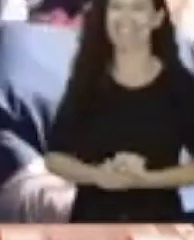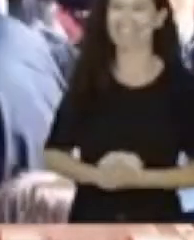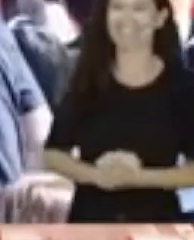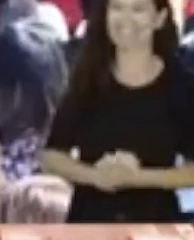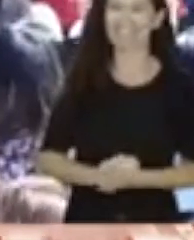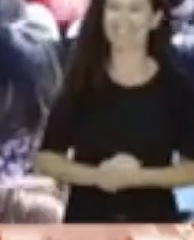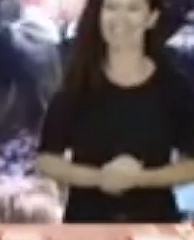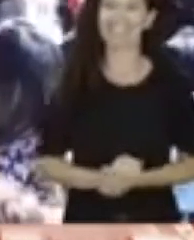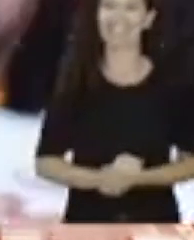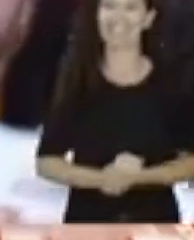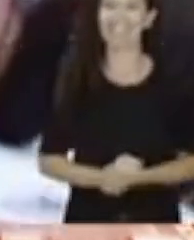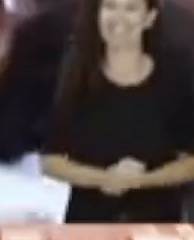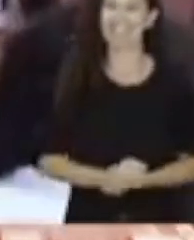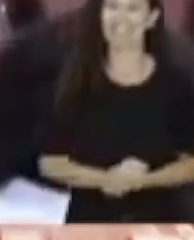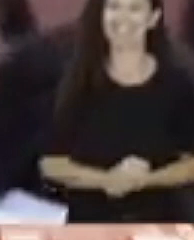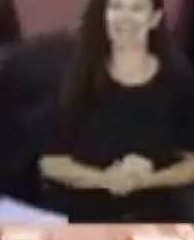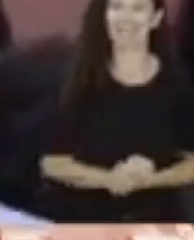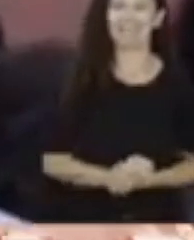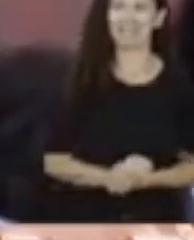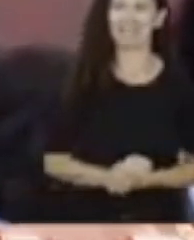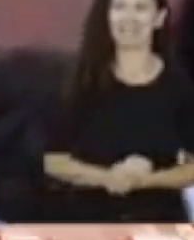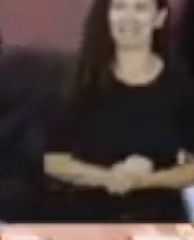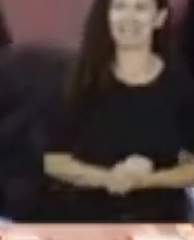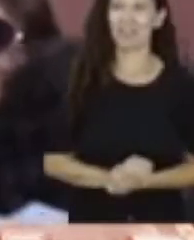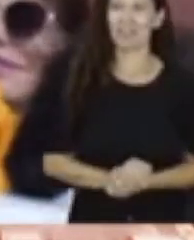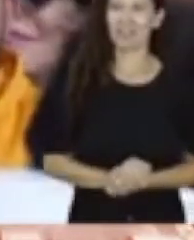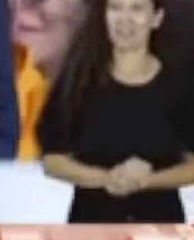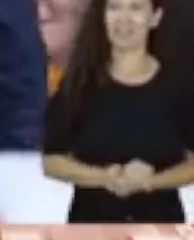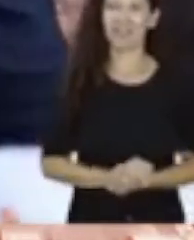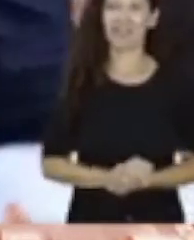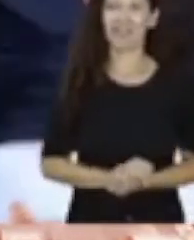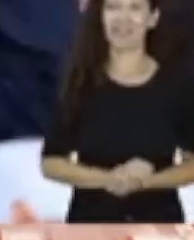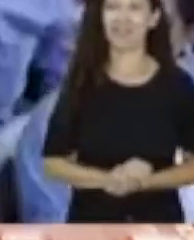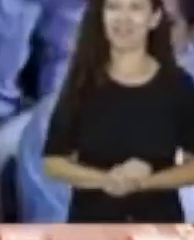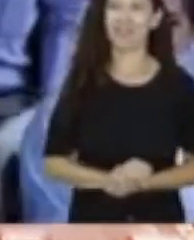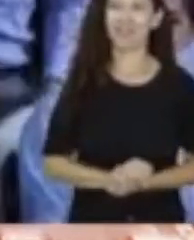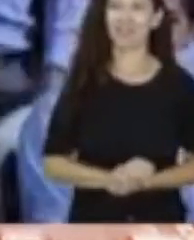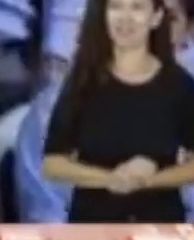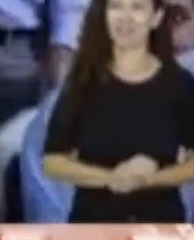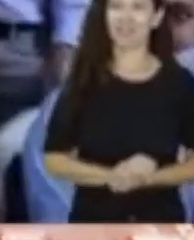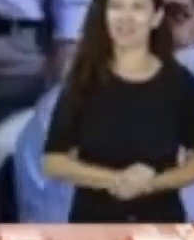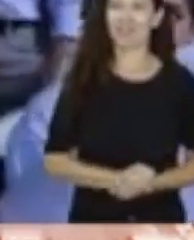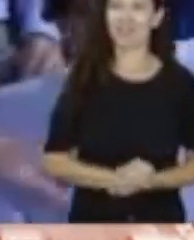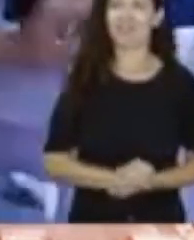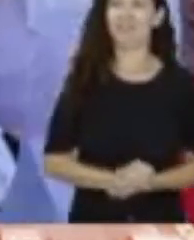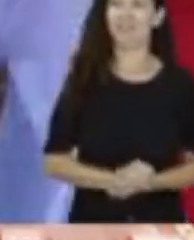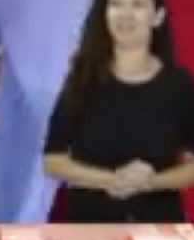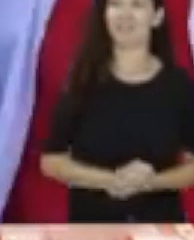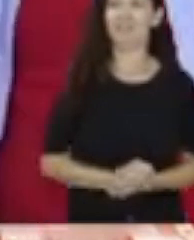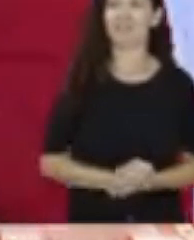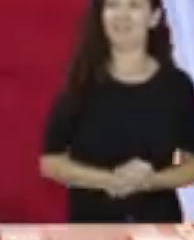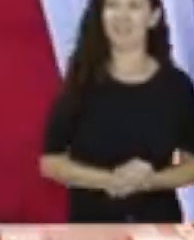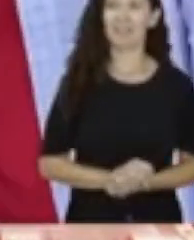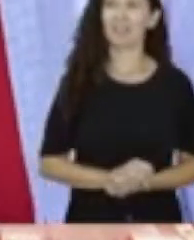gente tem que ficar muito atento no dia 9 de maio, que é o lançamento da candidatura do Lula. O ser um lugar fechado, então também o Lula vai